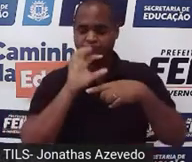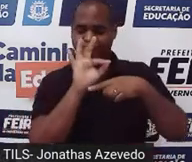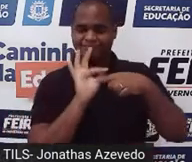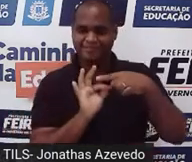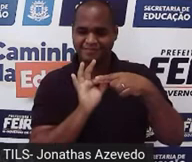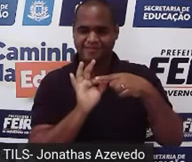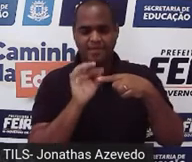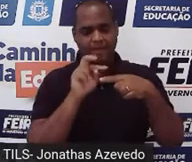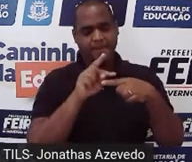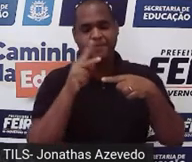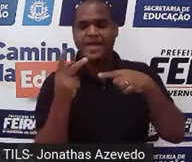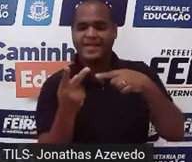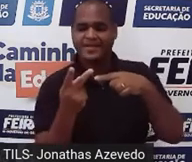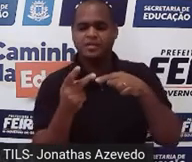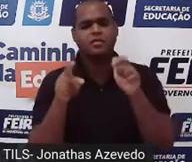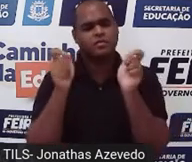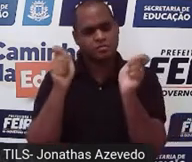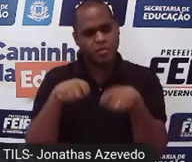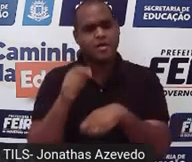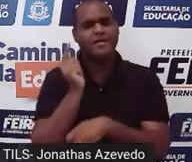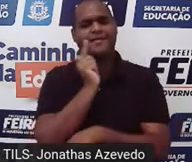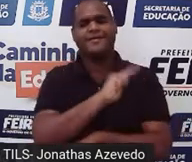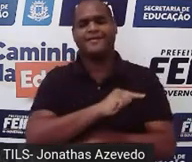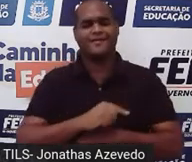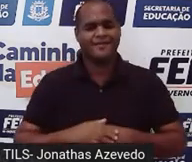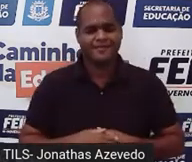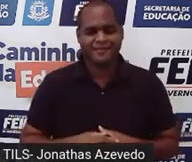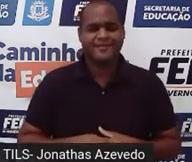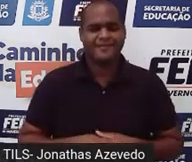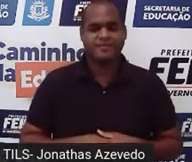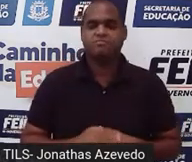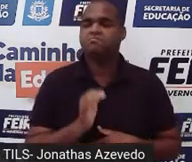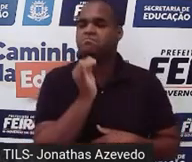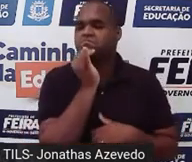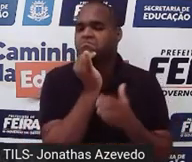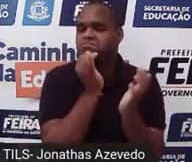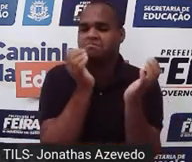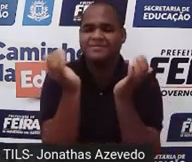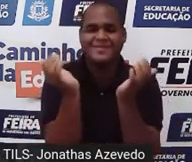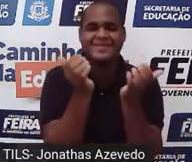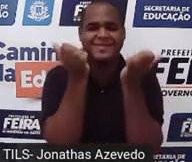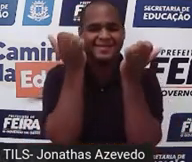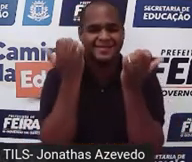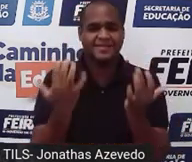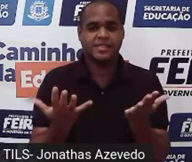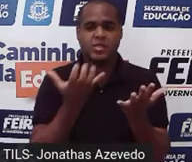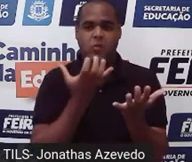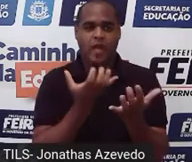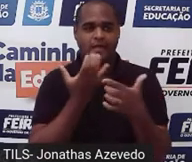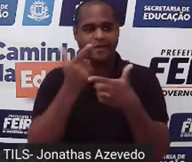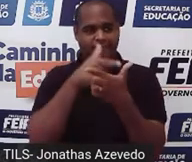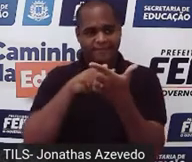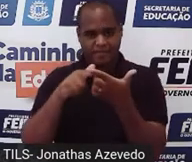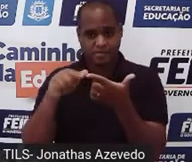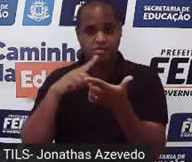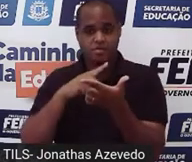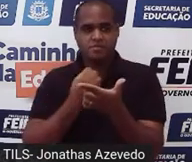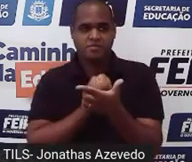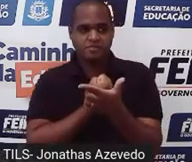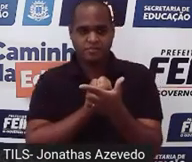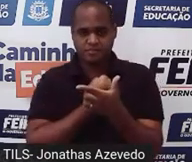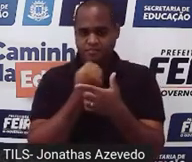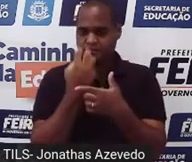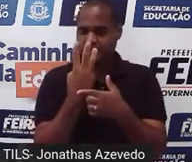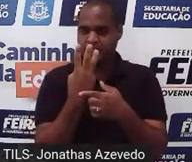divisão, ela pode ser escrita na forma de fração. Por exemplo, se eu quero dividir o número 3